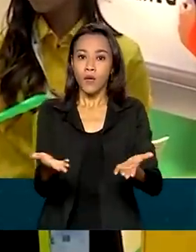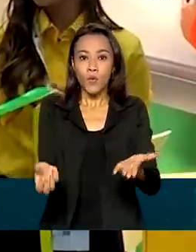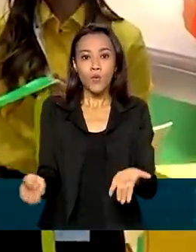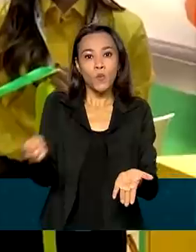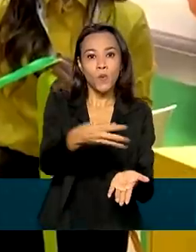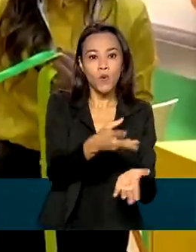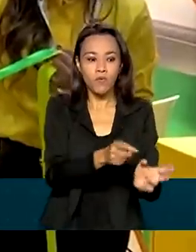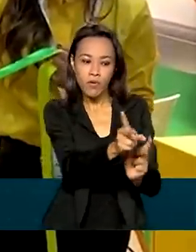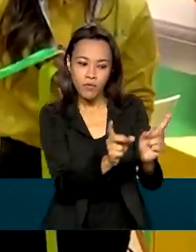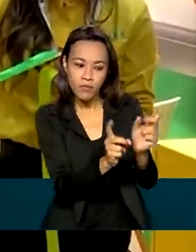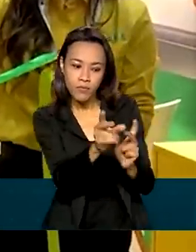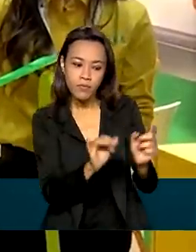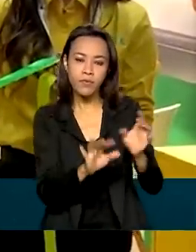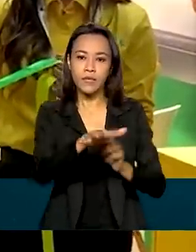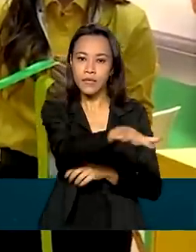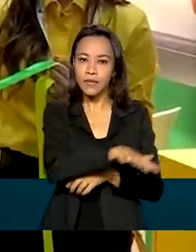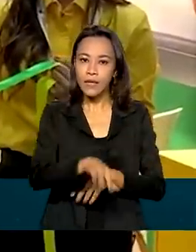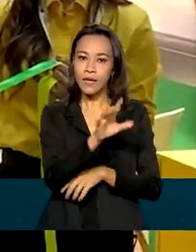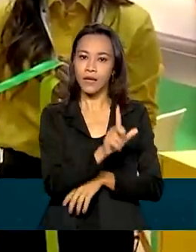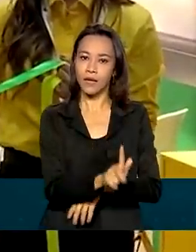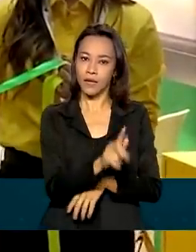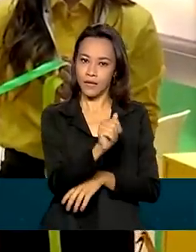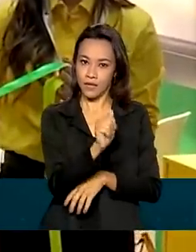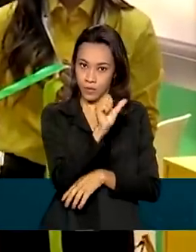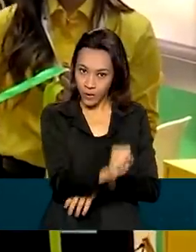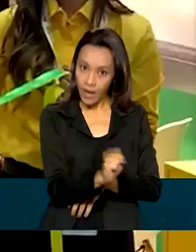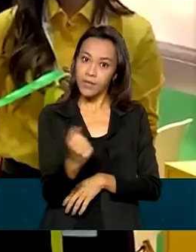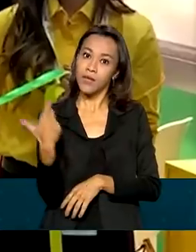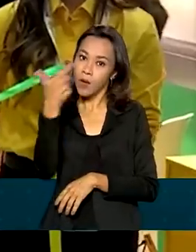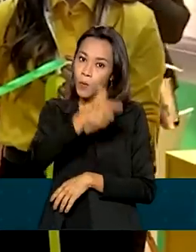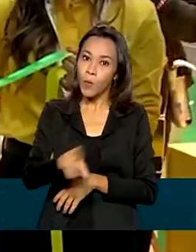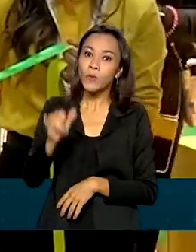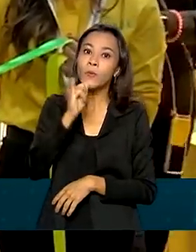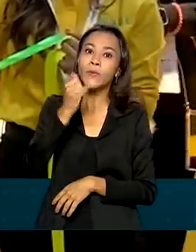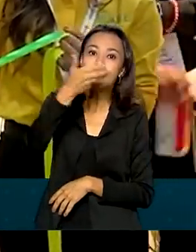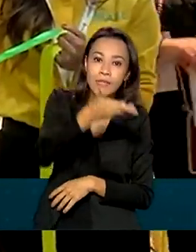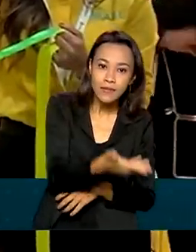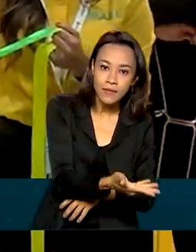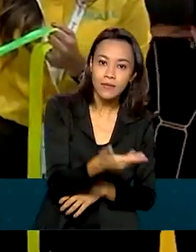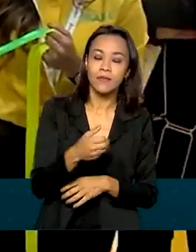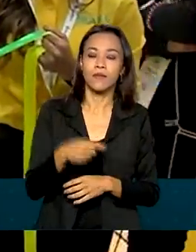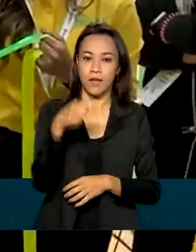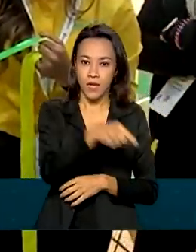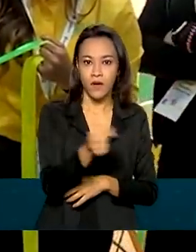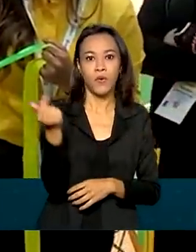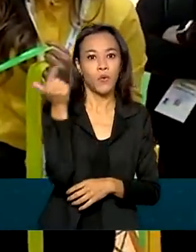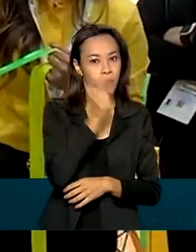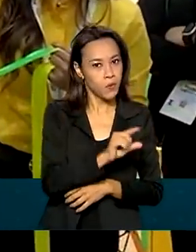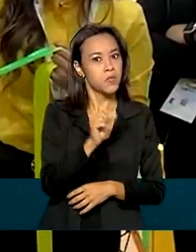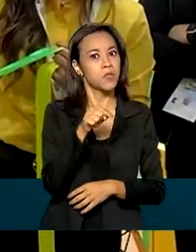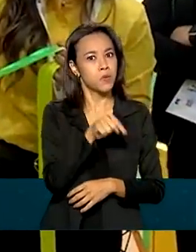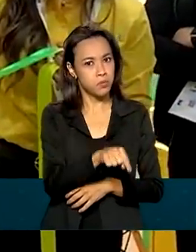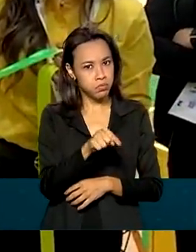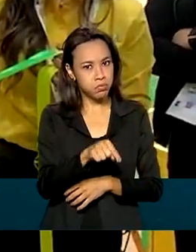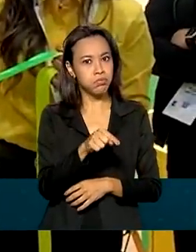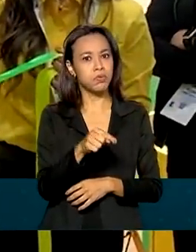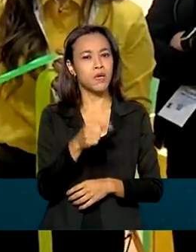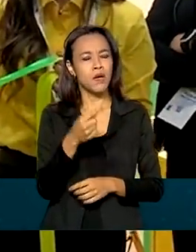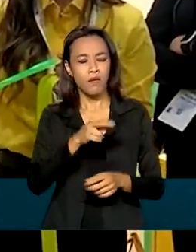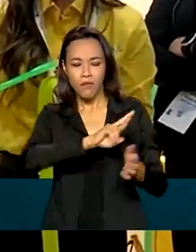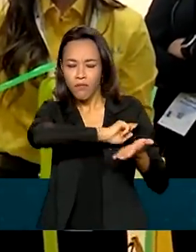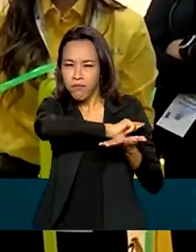gás, deputado Ed Lopes, é outro exemplo. Ele foi concebido como uma série de